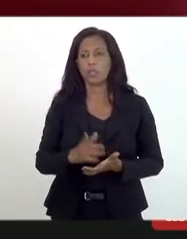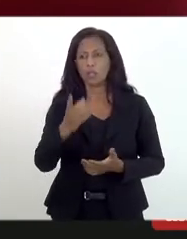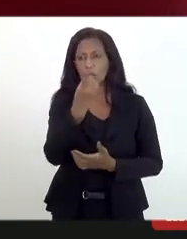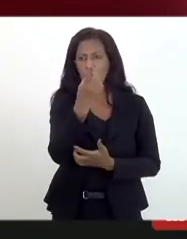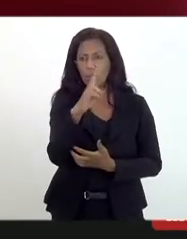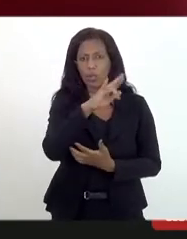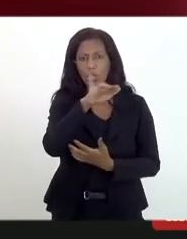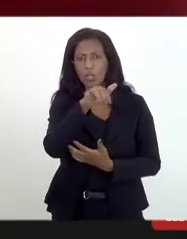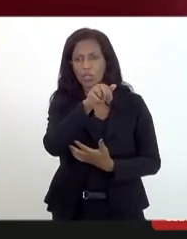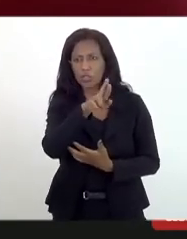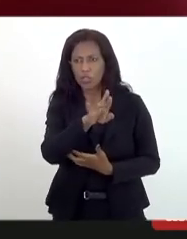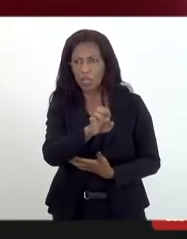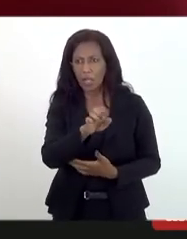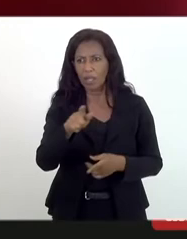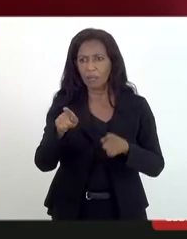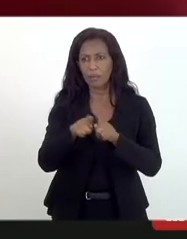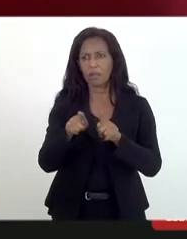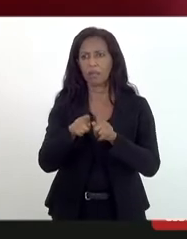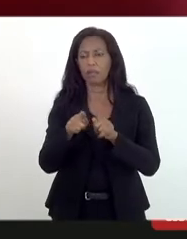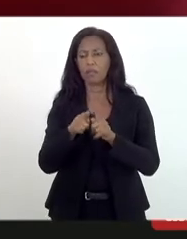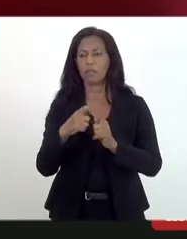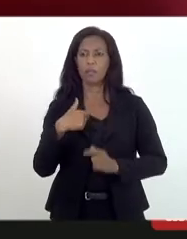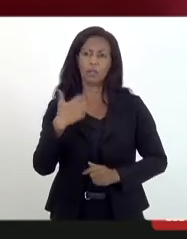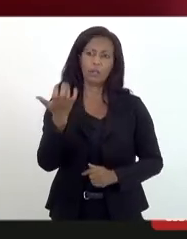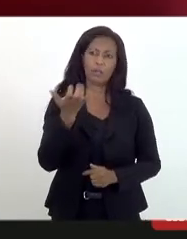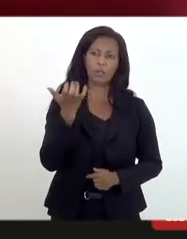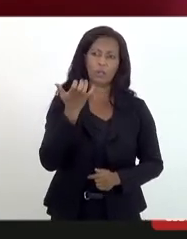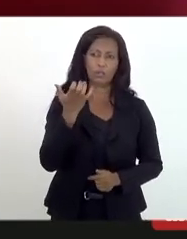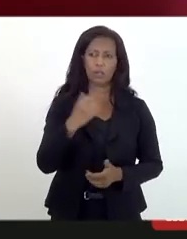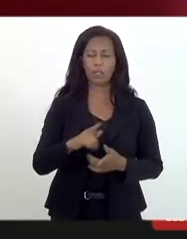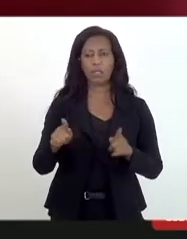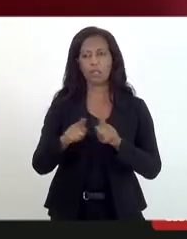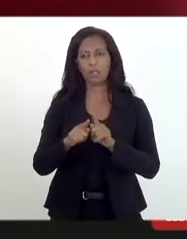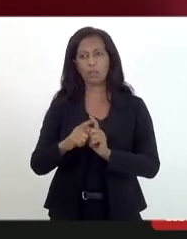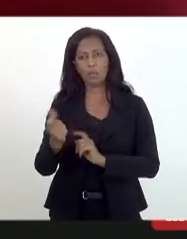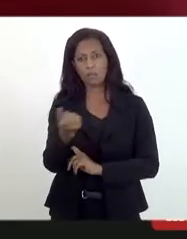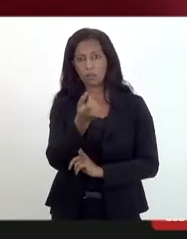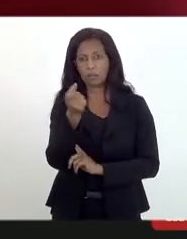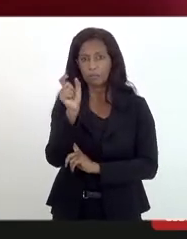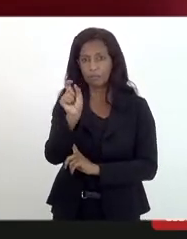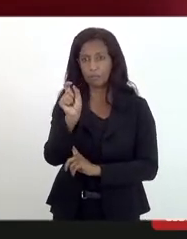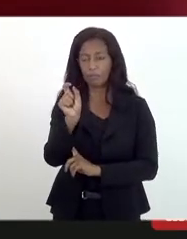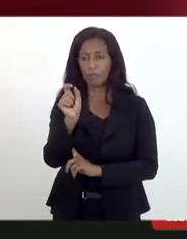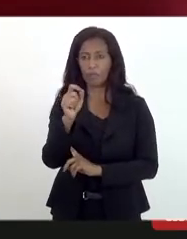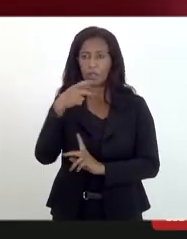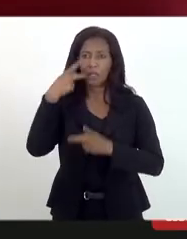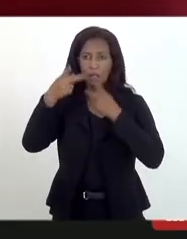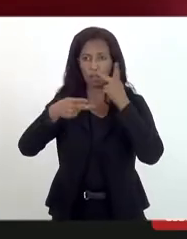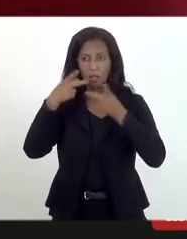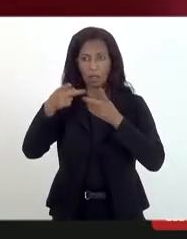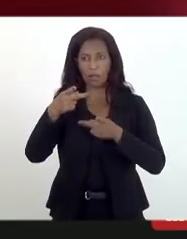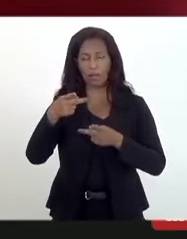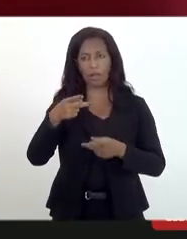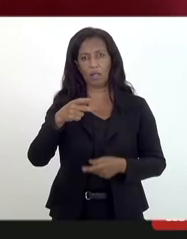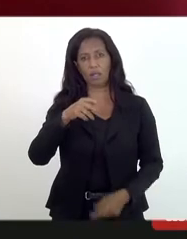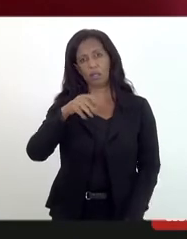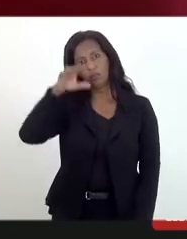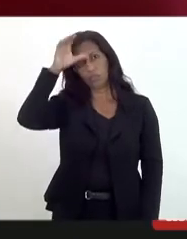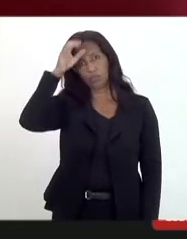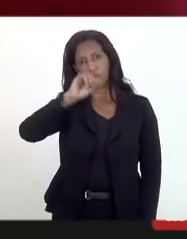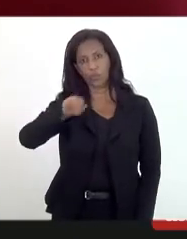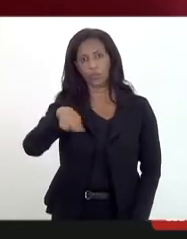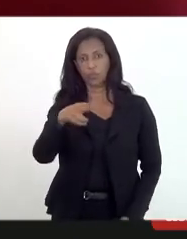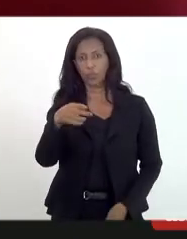podem contribuir muito. Eu queria me permitir apenas que a sugestão da deputada Ju seja